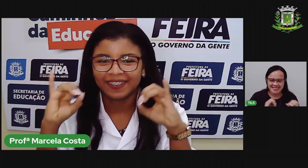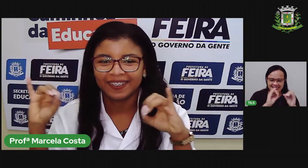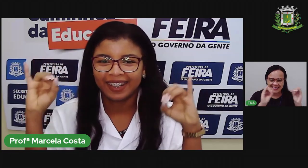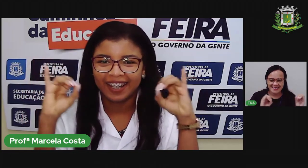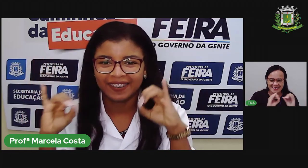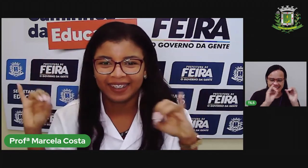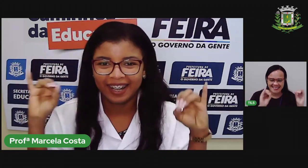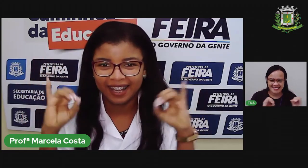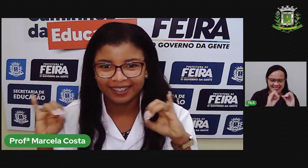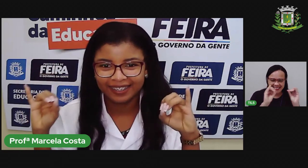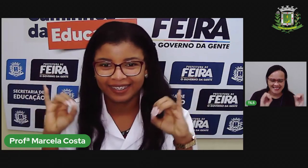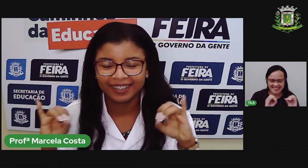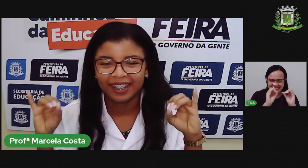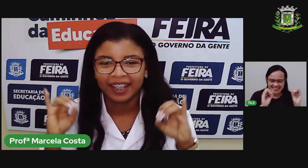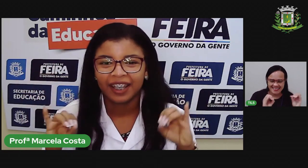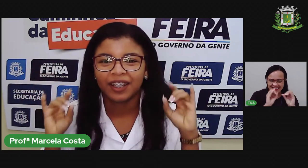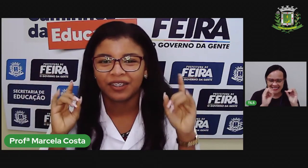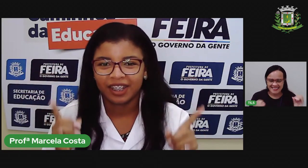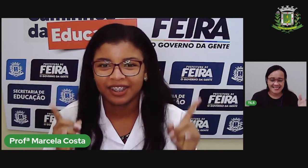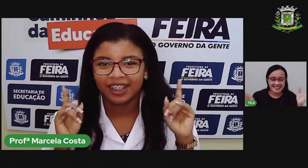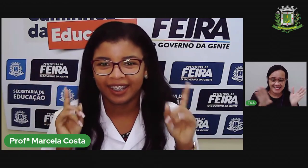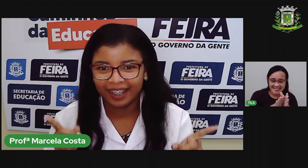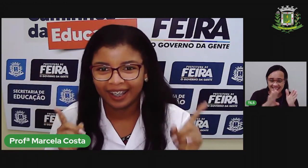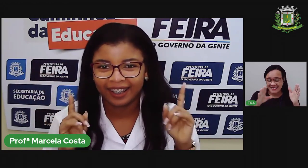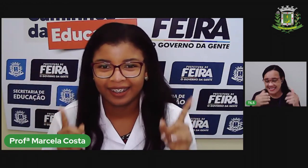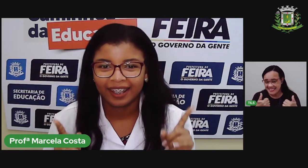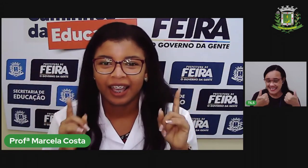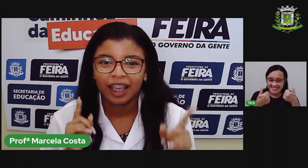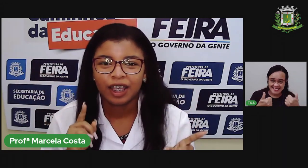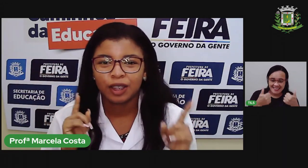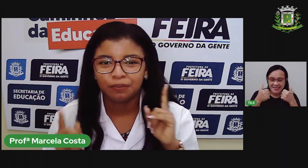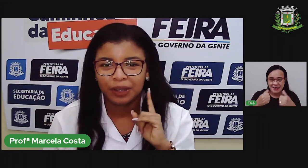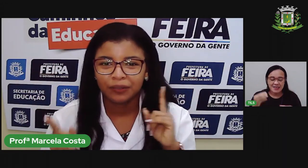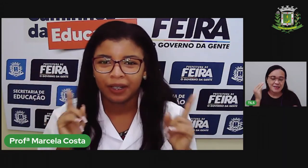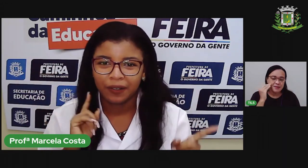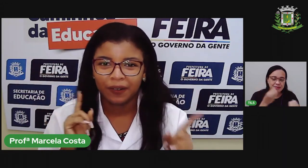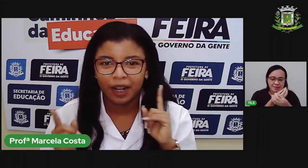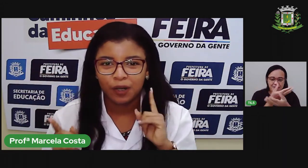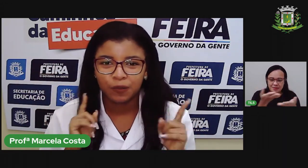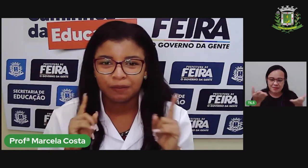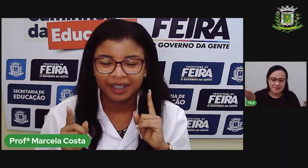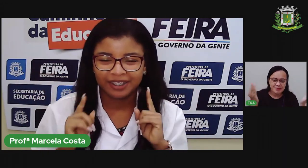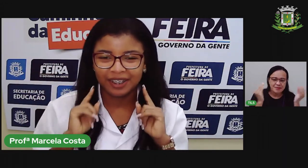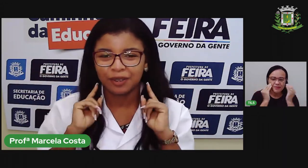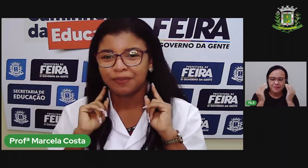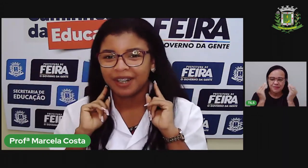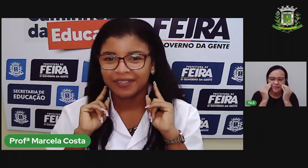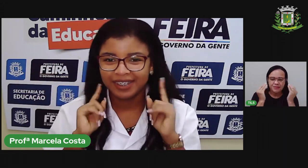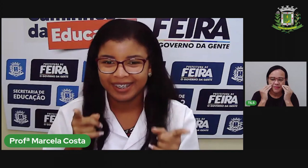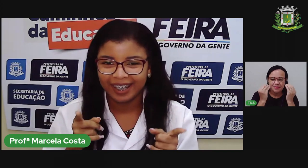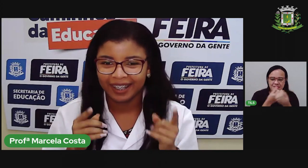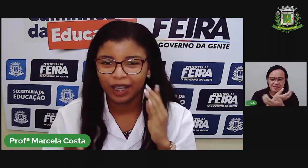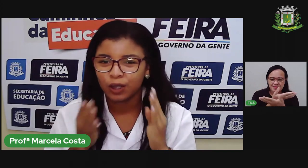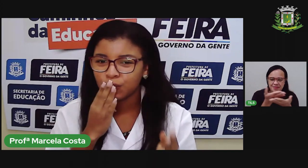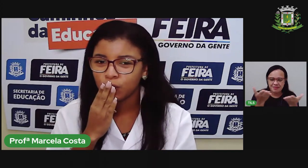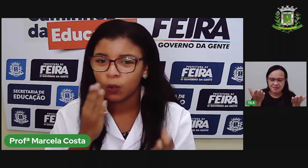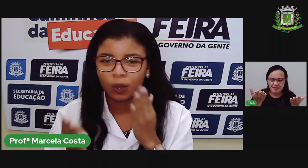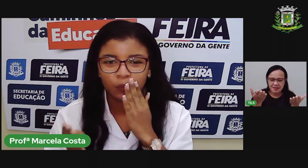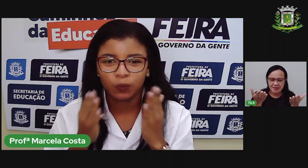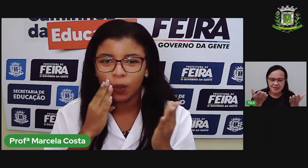Olá, olá! Eu já cheguei e mando agora um beijinho pra você.